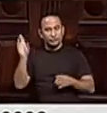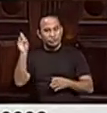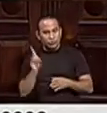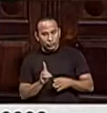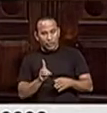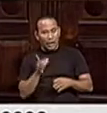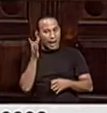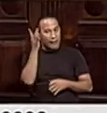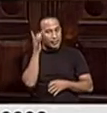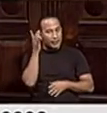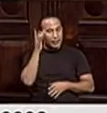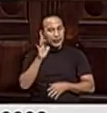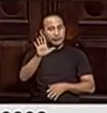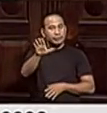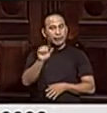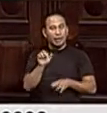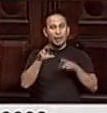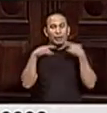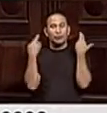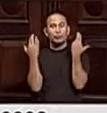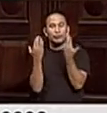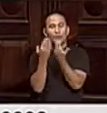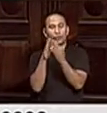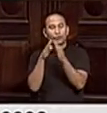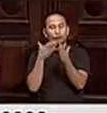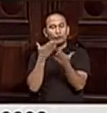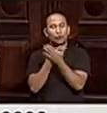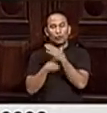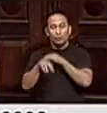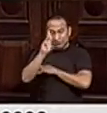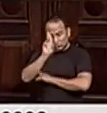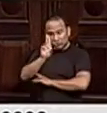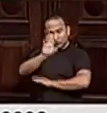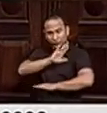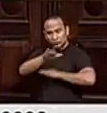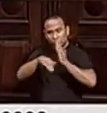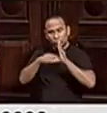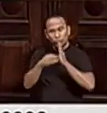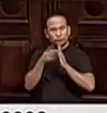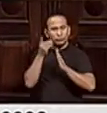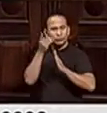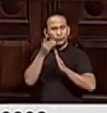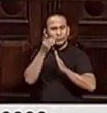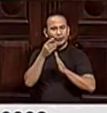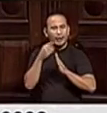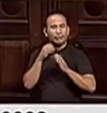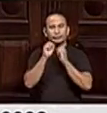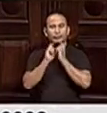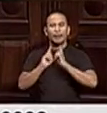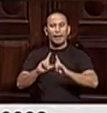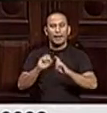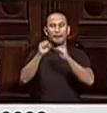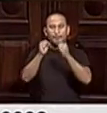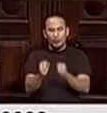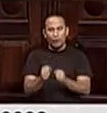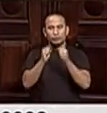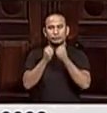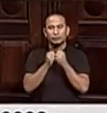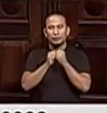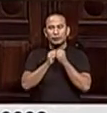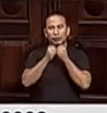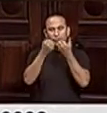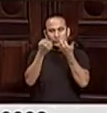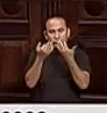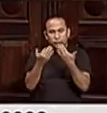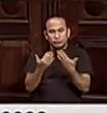amanhã de uma reunião do Colégio de Líderes para que todos os parlamentares da Casa possam ser esclarecidos, receber